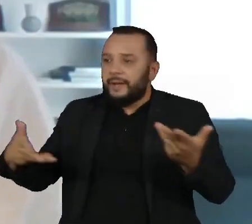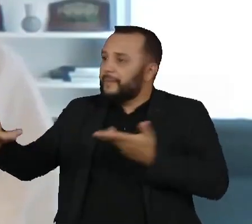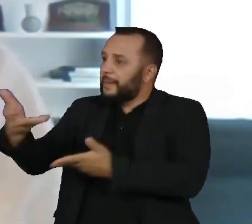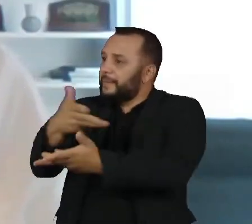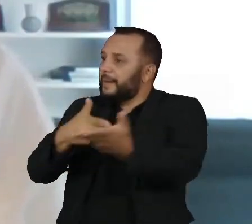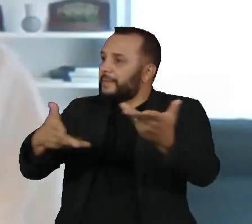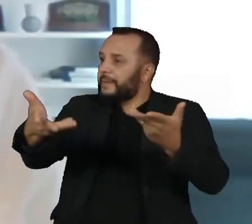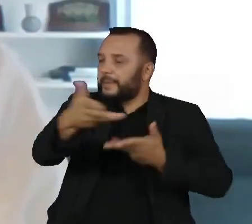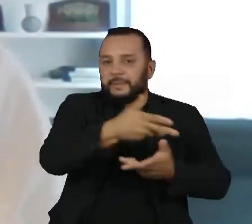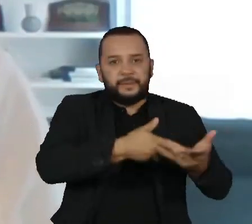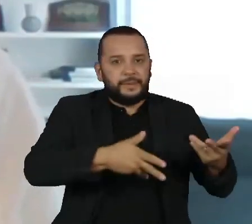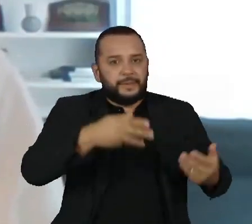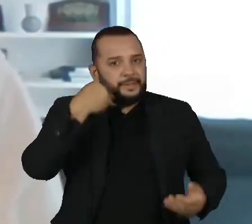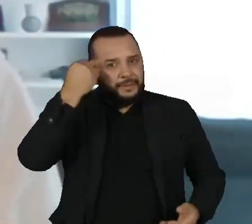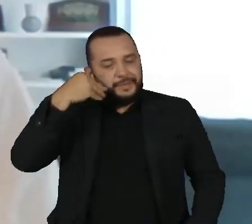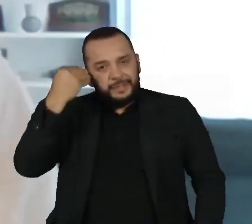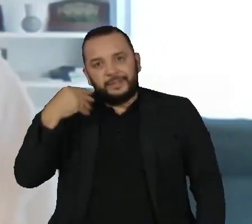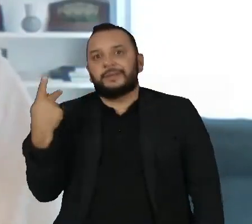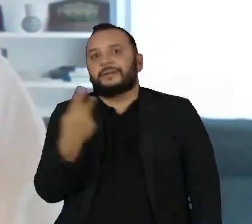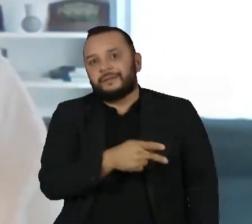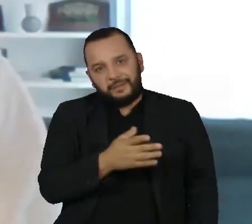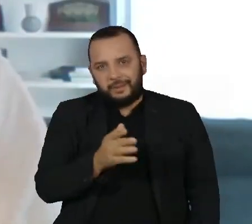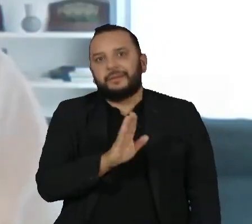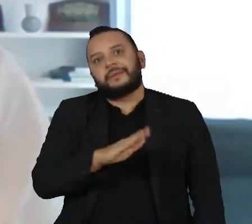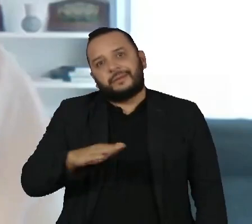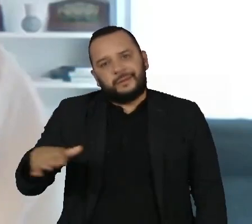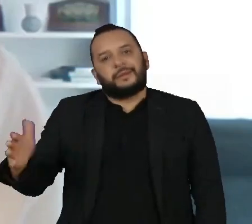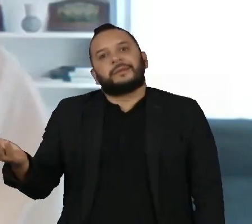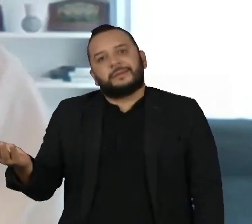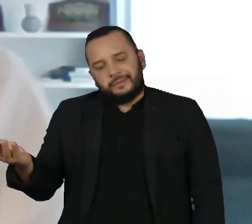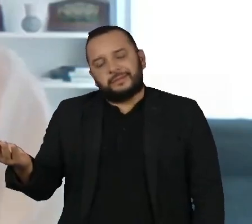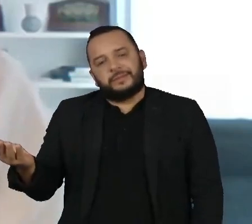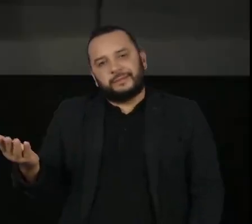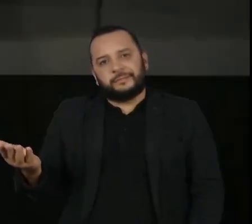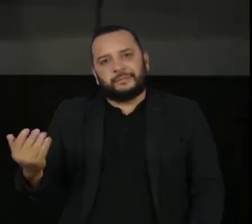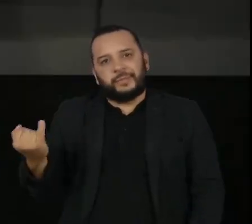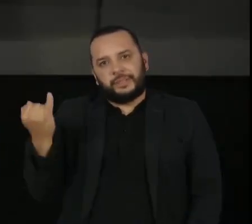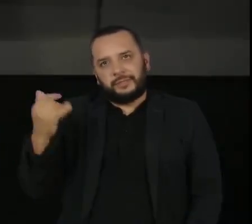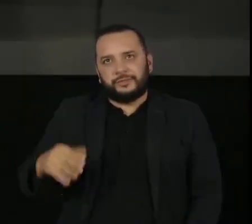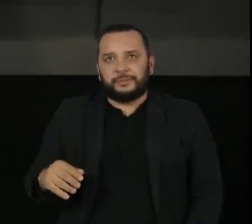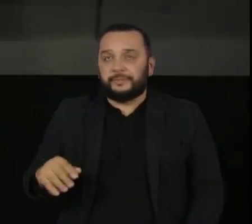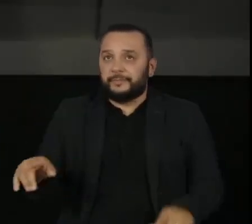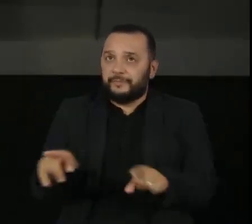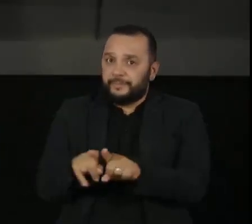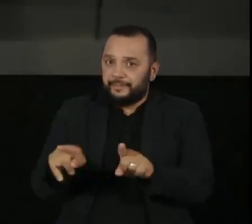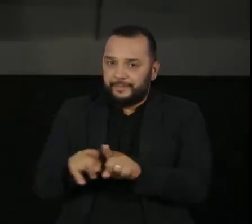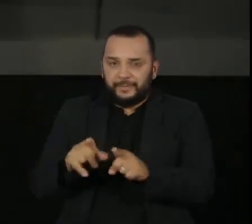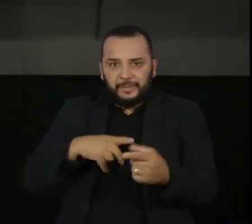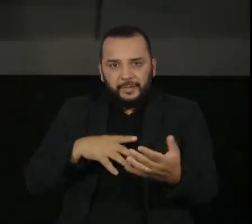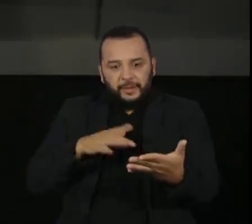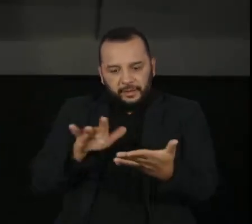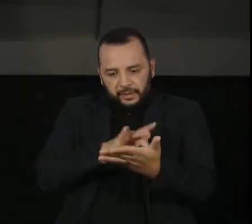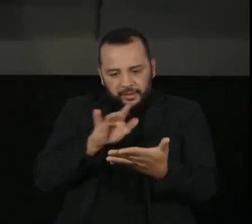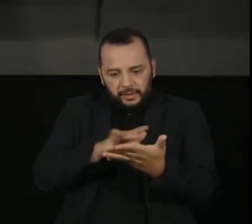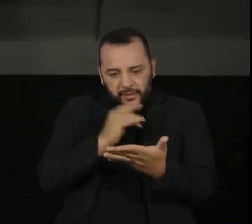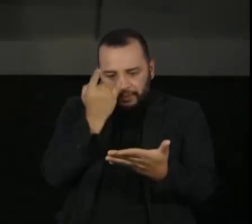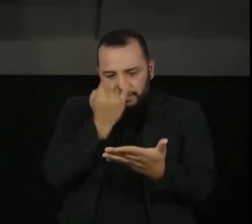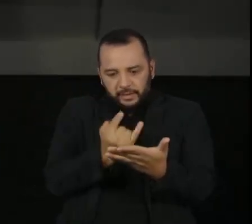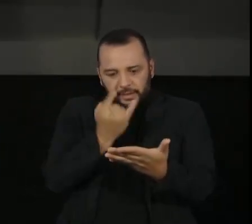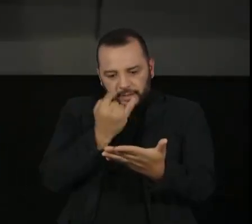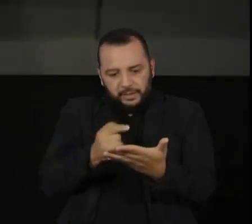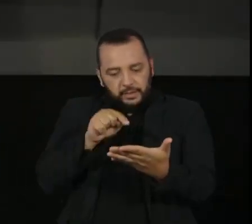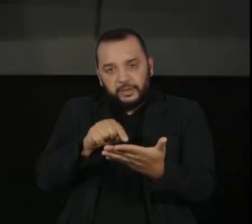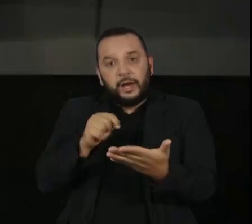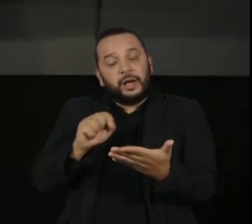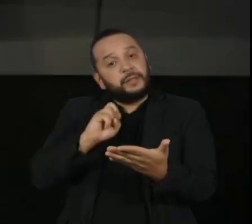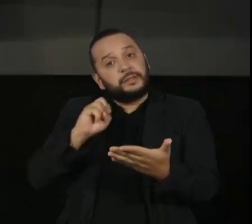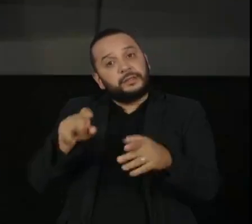ponto de vista das experiências que estão sendo oportunizadas para ela. Com relação à exposição das crianças na rede, eu acho que